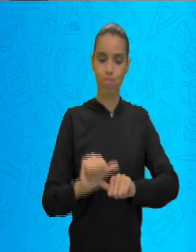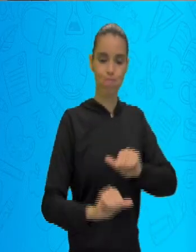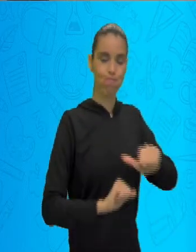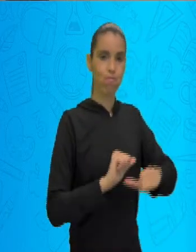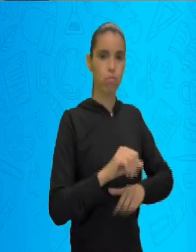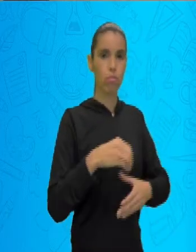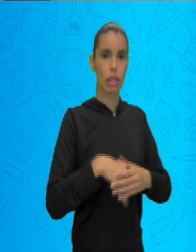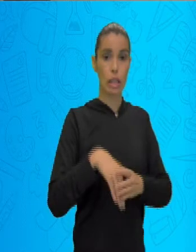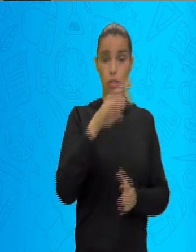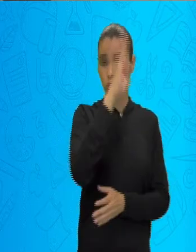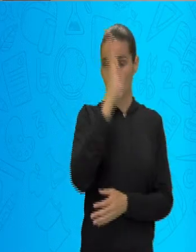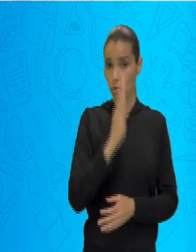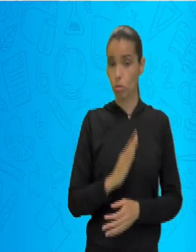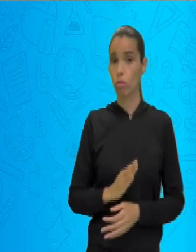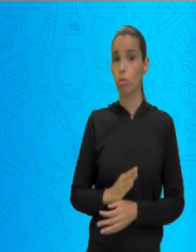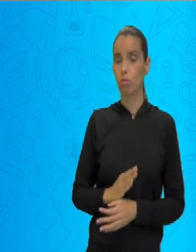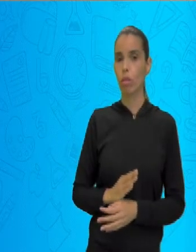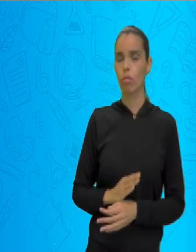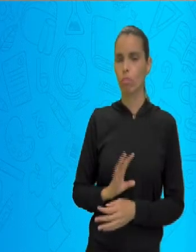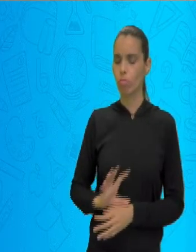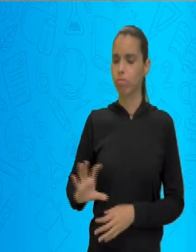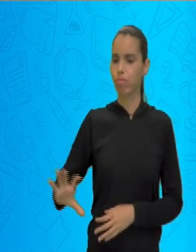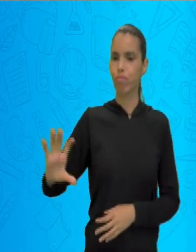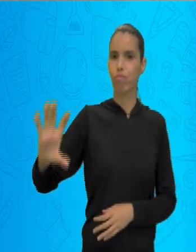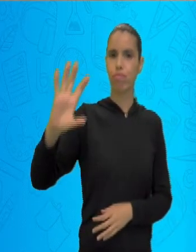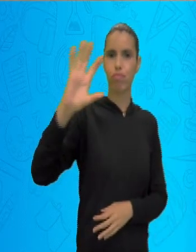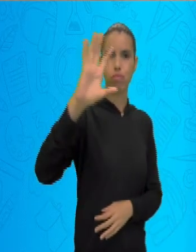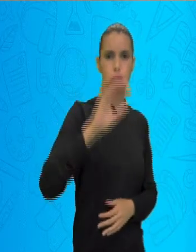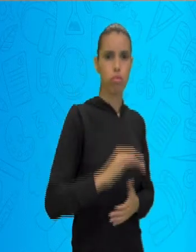não é ainda o que a gente tem hoje.